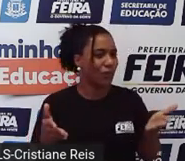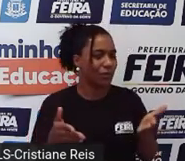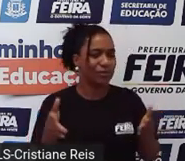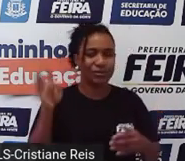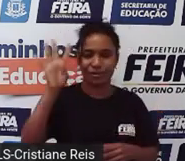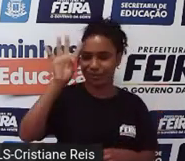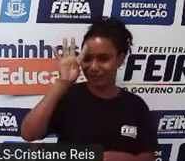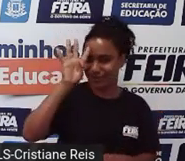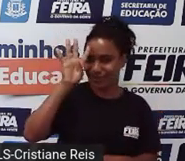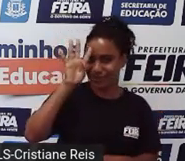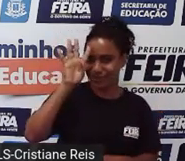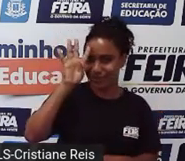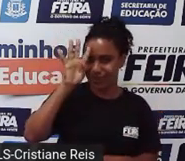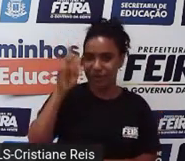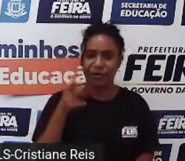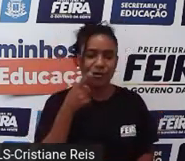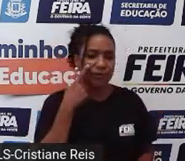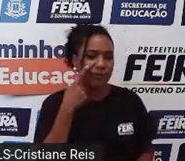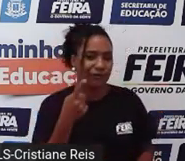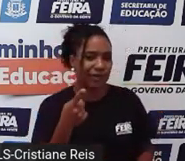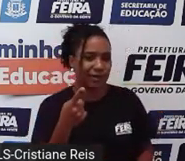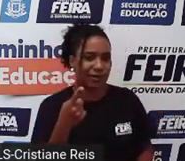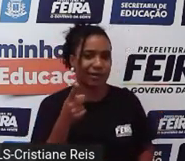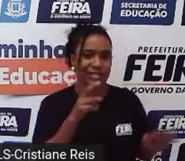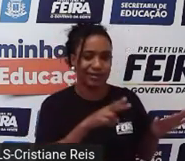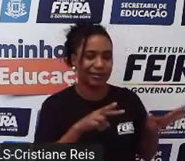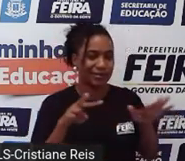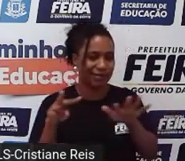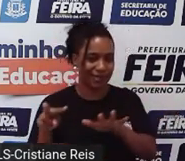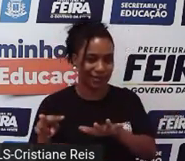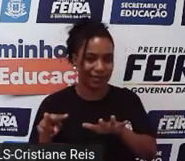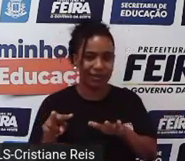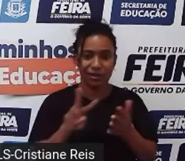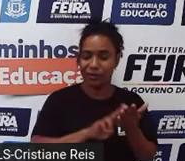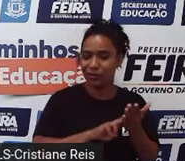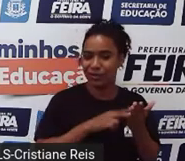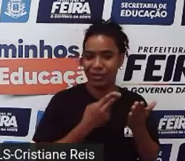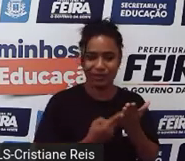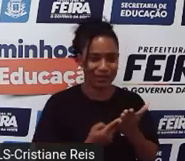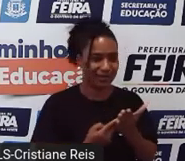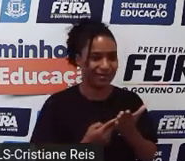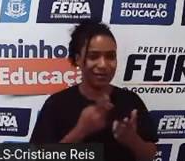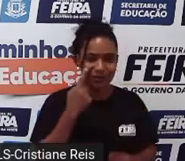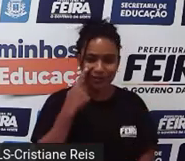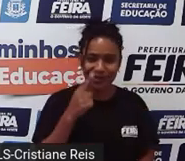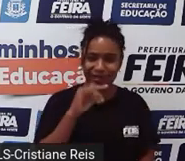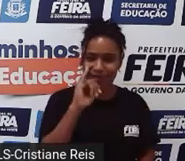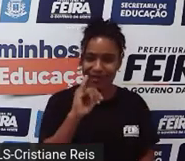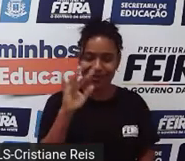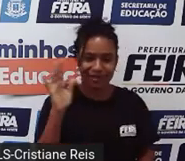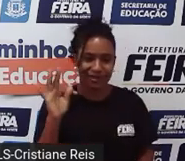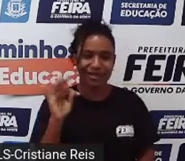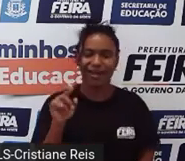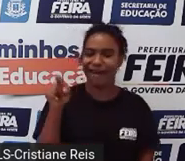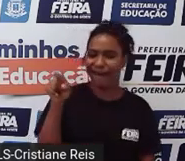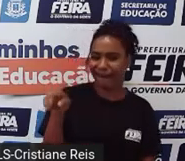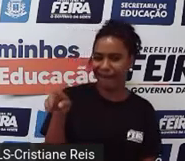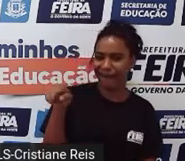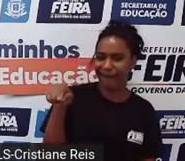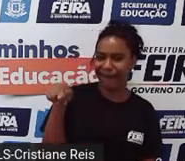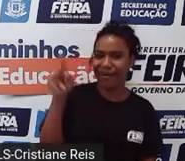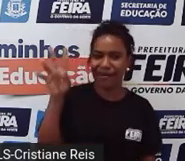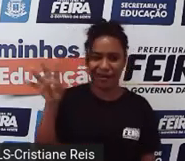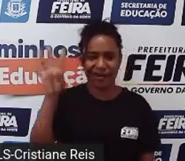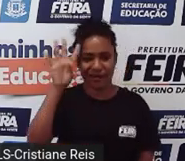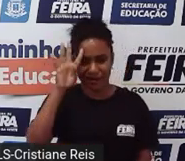Então, observe que aqui eu me referi ao dia da semana. Então, eu não traduzi o pronome it. Ela é quarta-feira hoje, né? Senão,